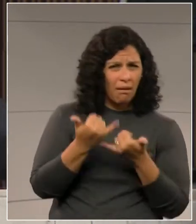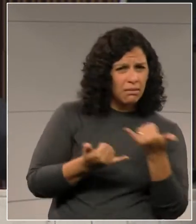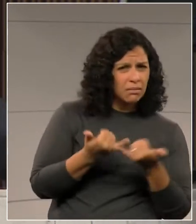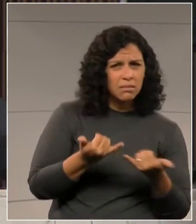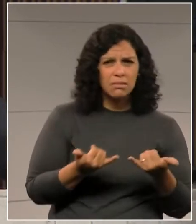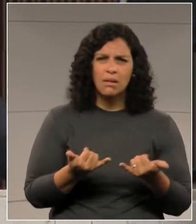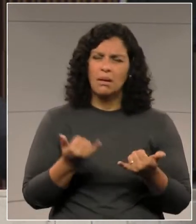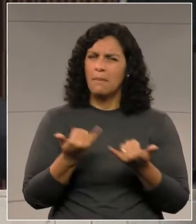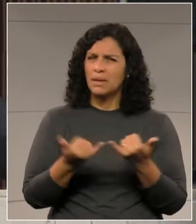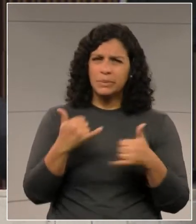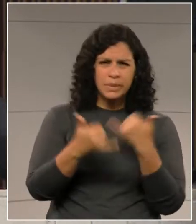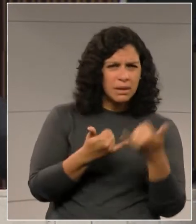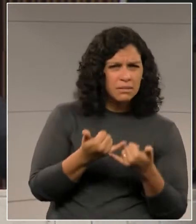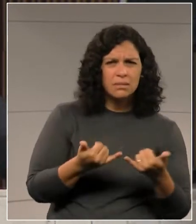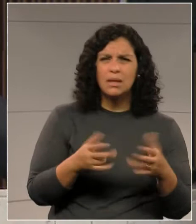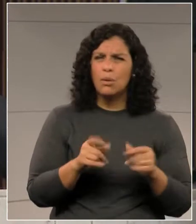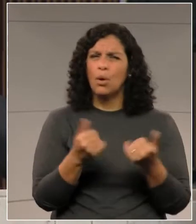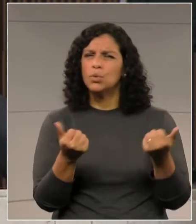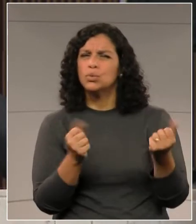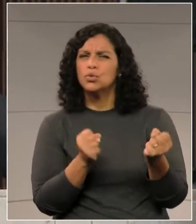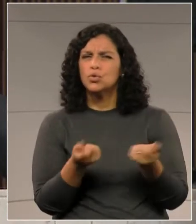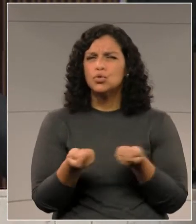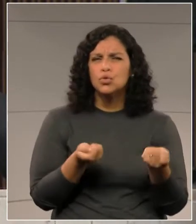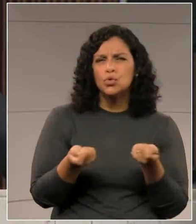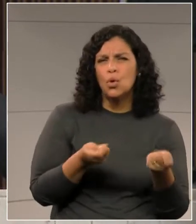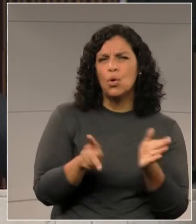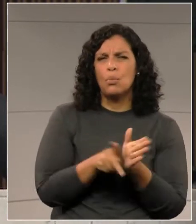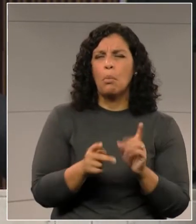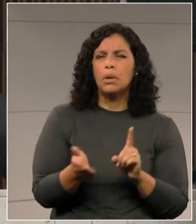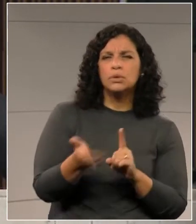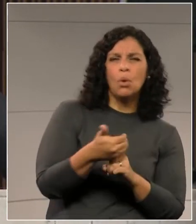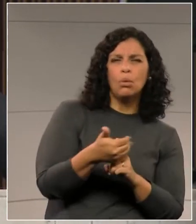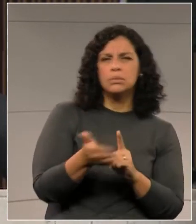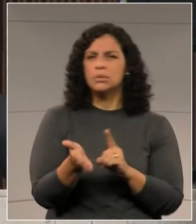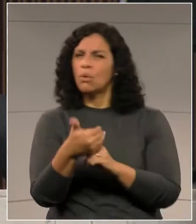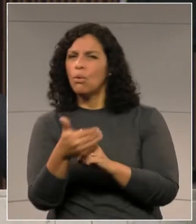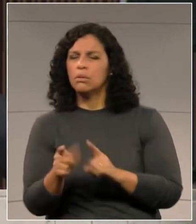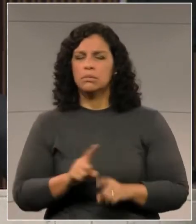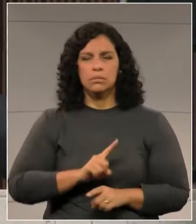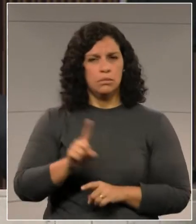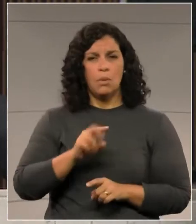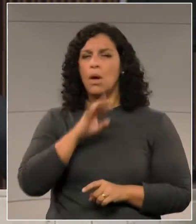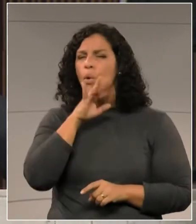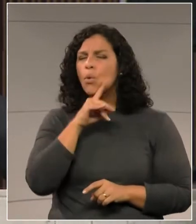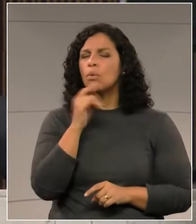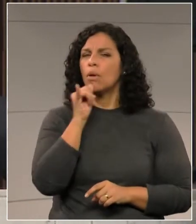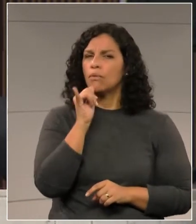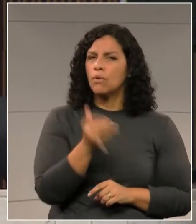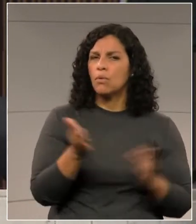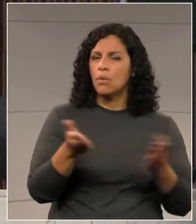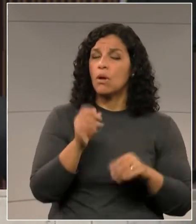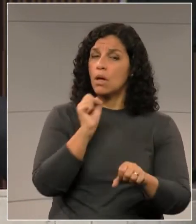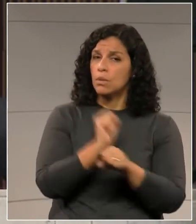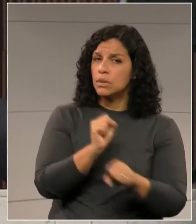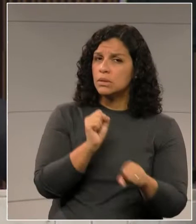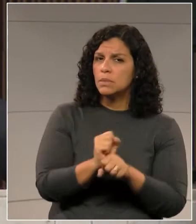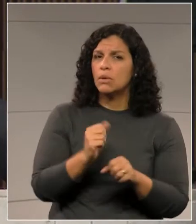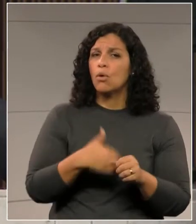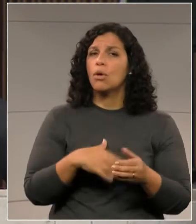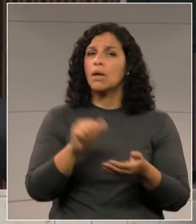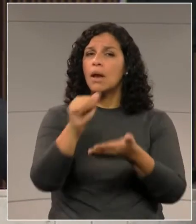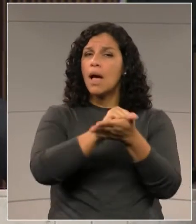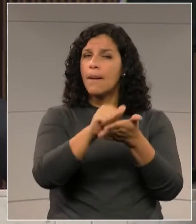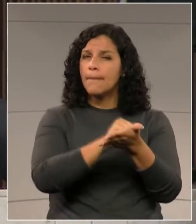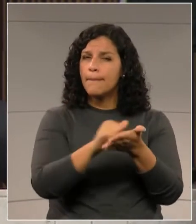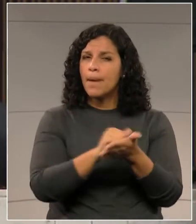como se estivesse fazendo um jogo de esconde-esconde. Então, é muito ruim a declaração. Eu espero que o governador retire